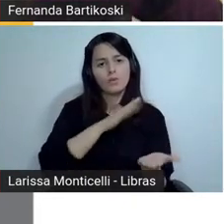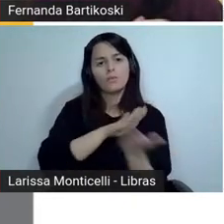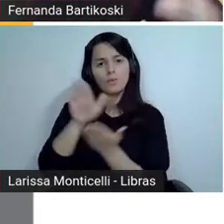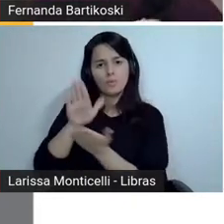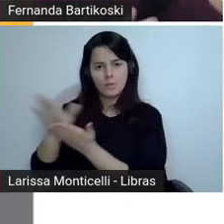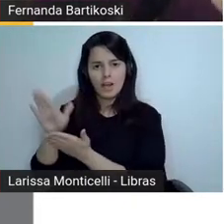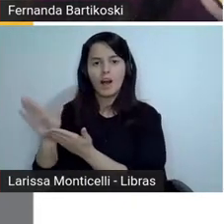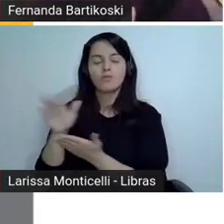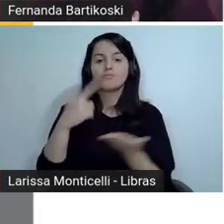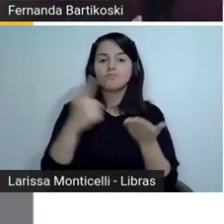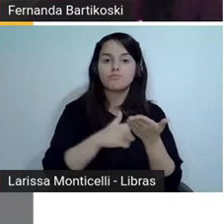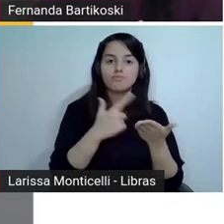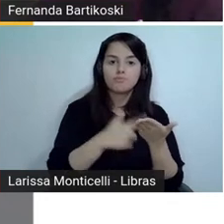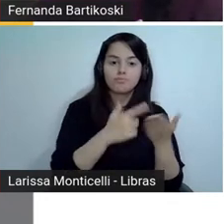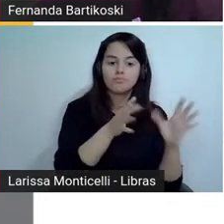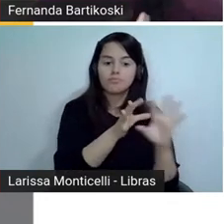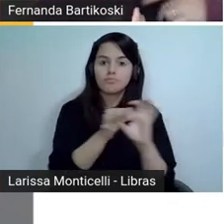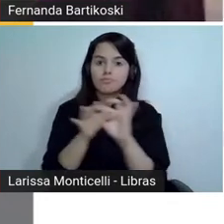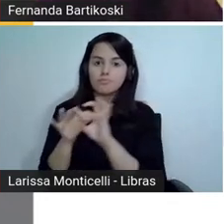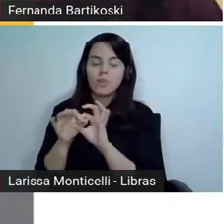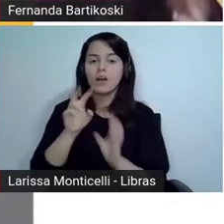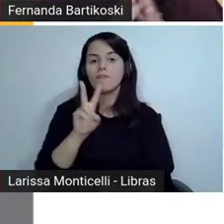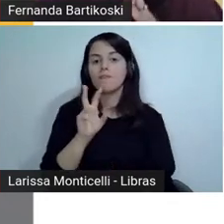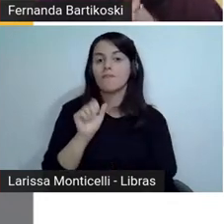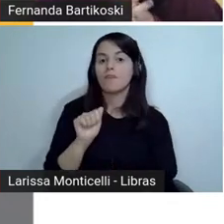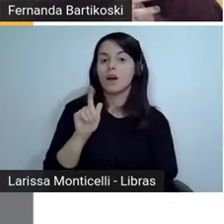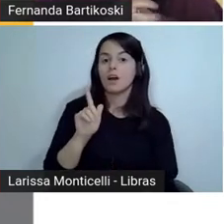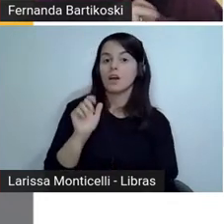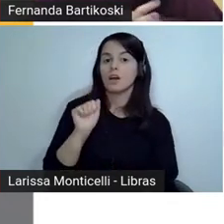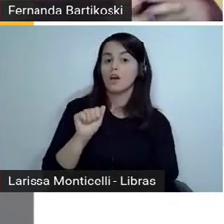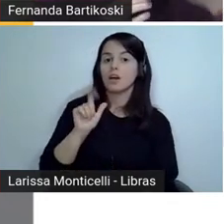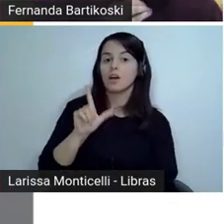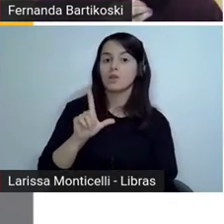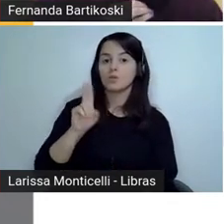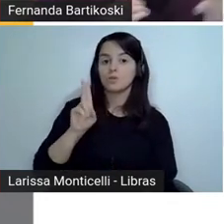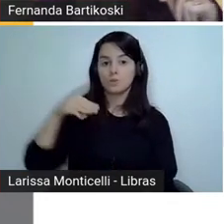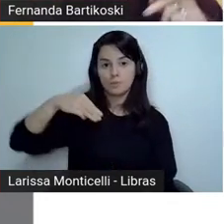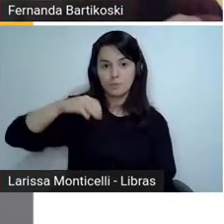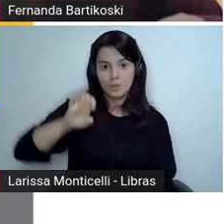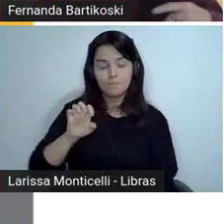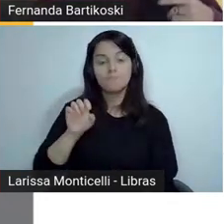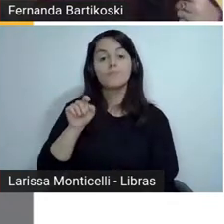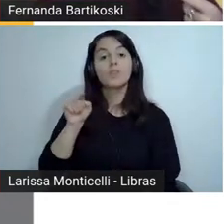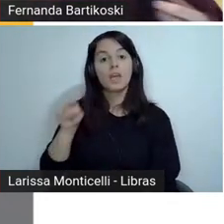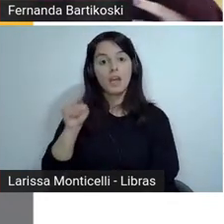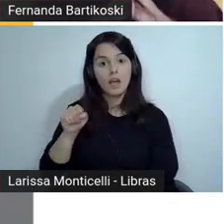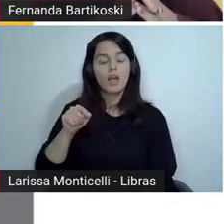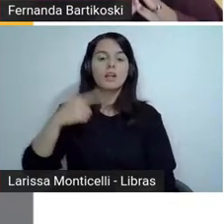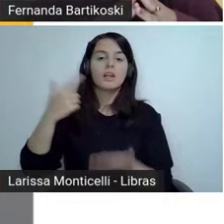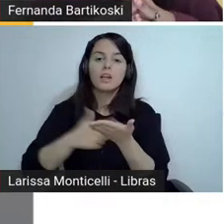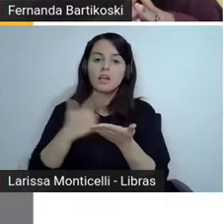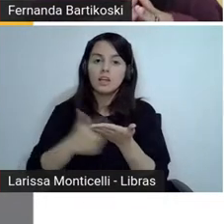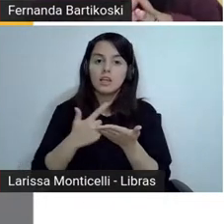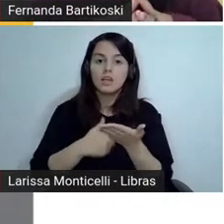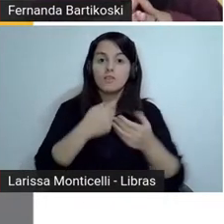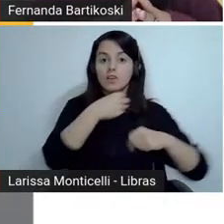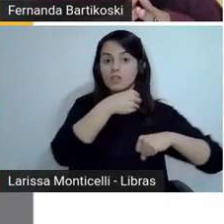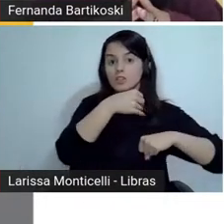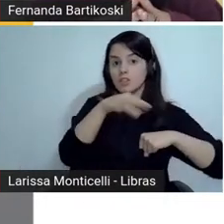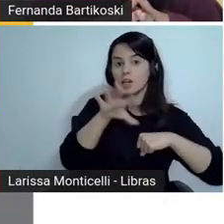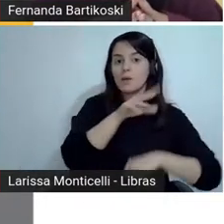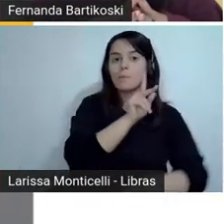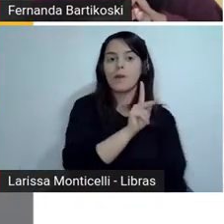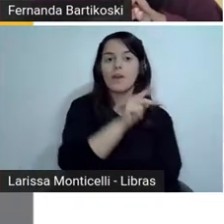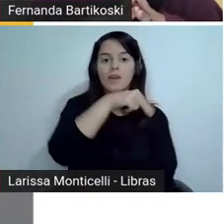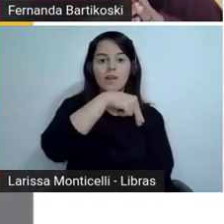ele ele tem suas obras então indicadas pelo PNLD que a gente vai falar um pouquinho depois sobre isso então